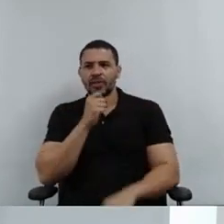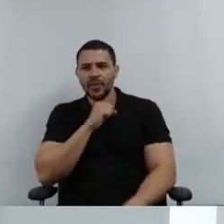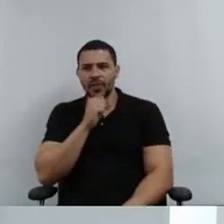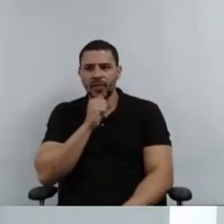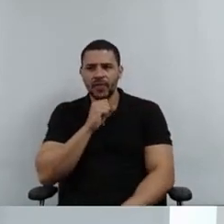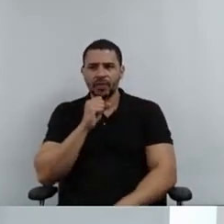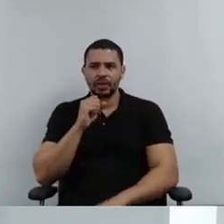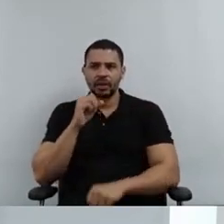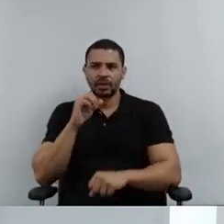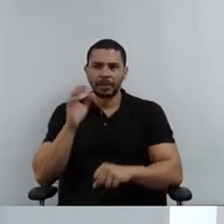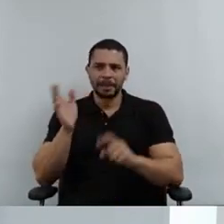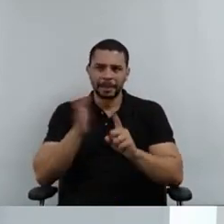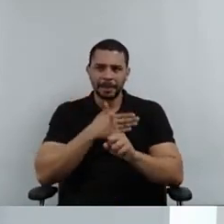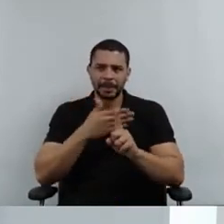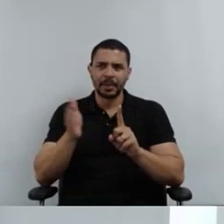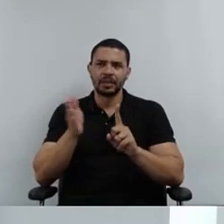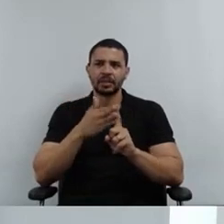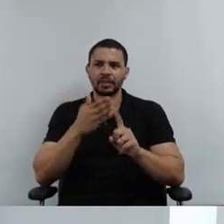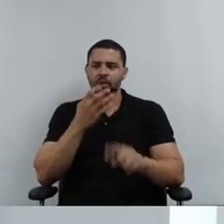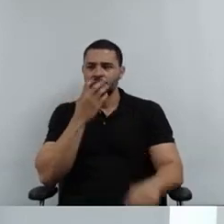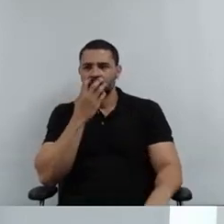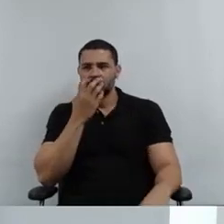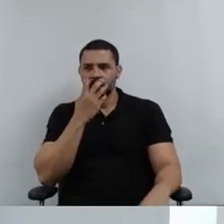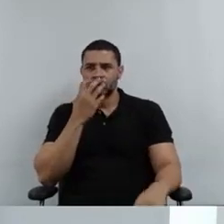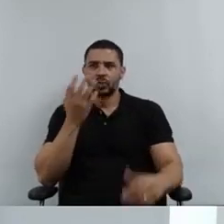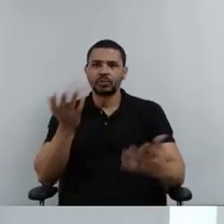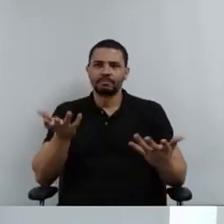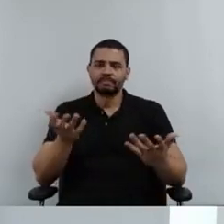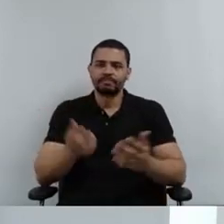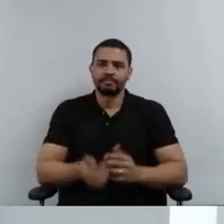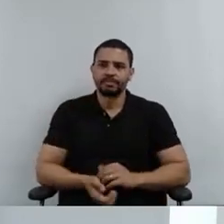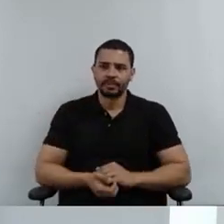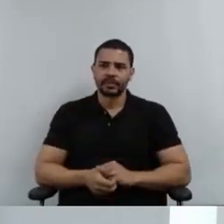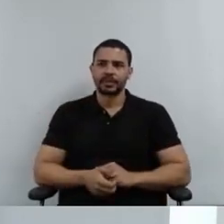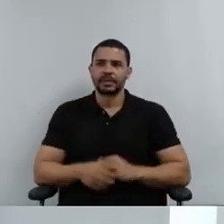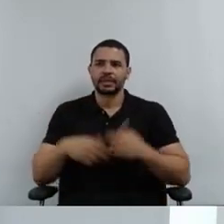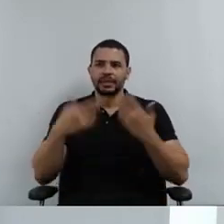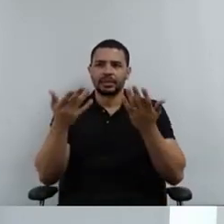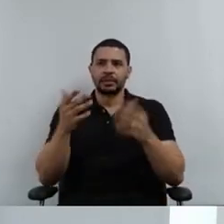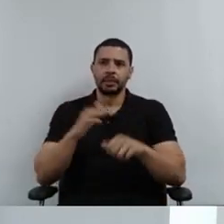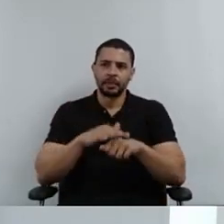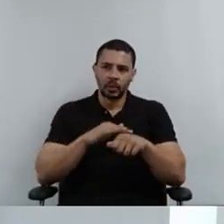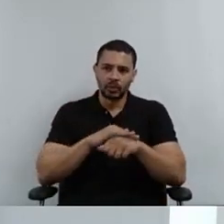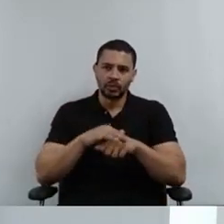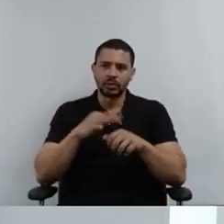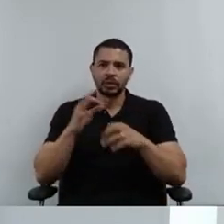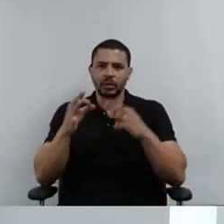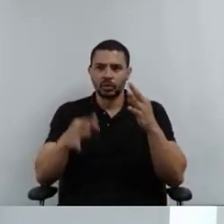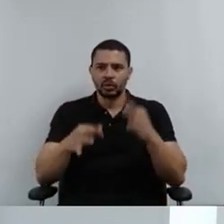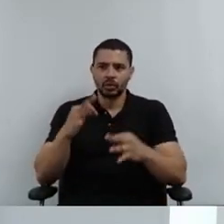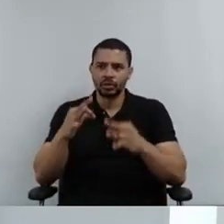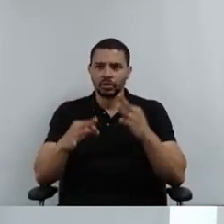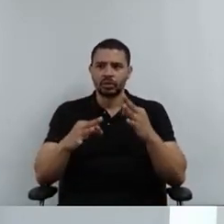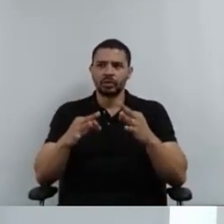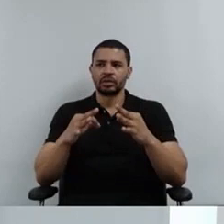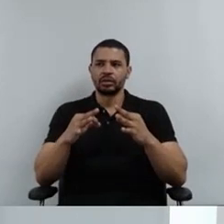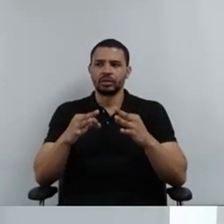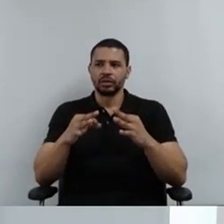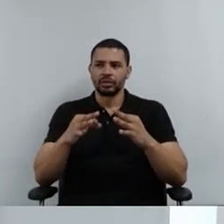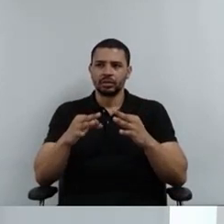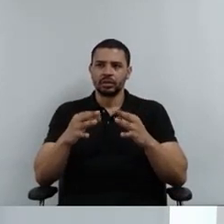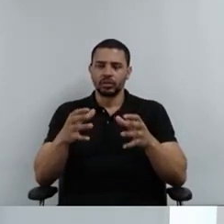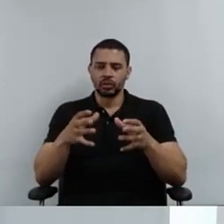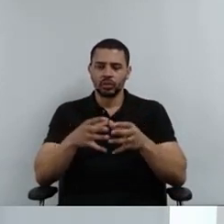conversa com a juíza que coordena o CEVAT para levar esse sofrimento das